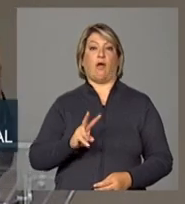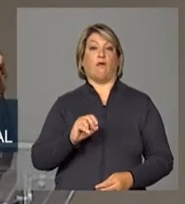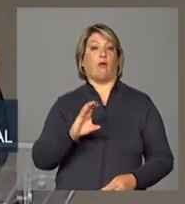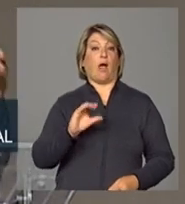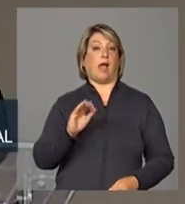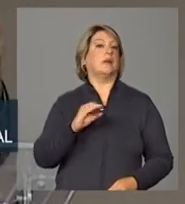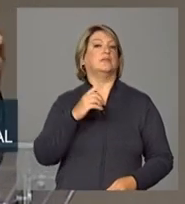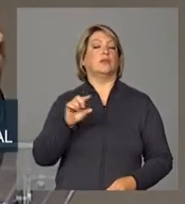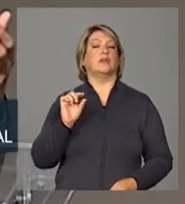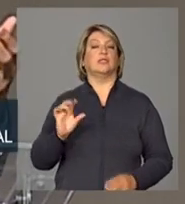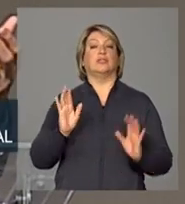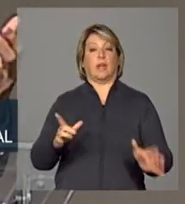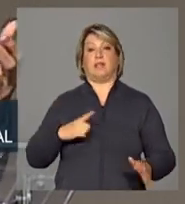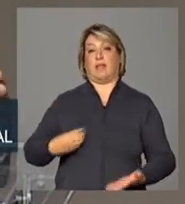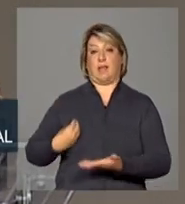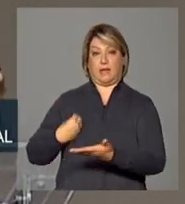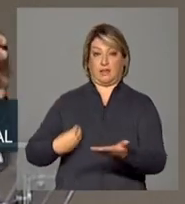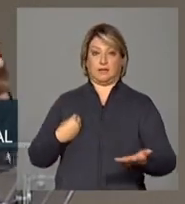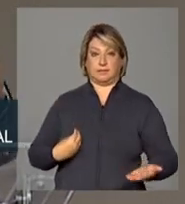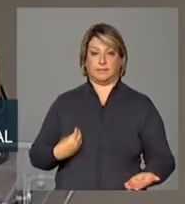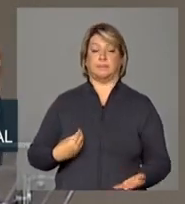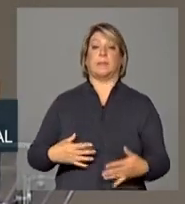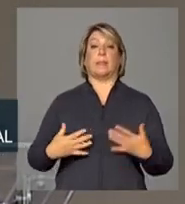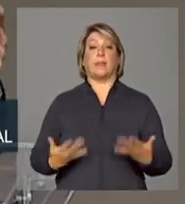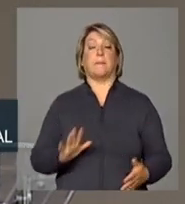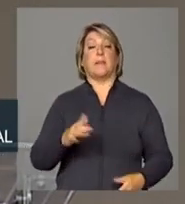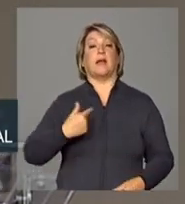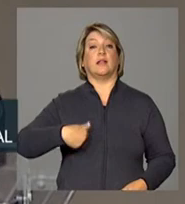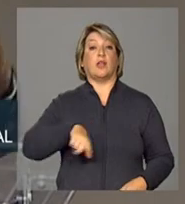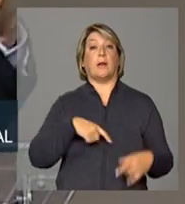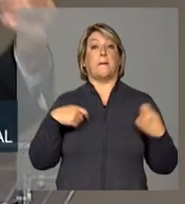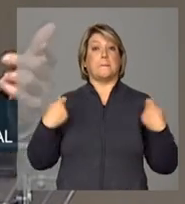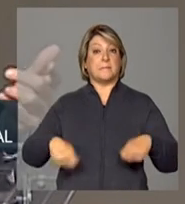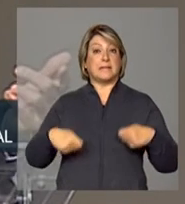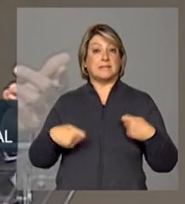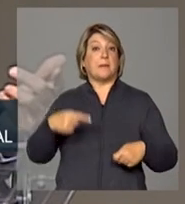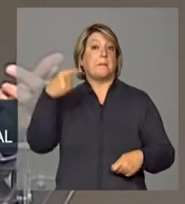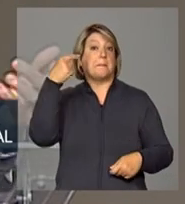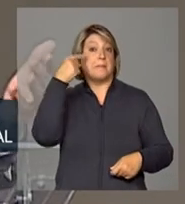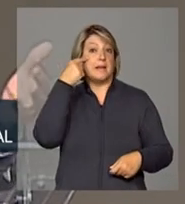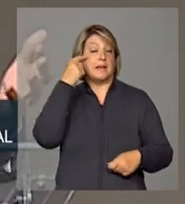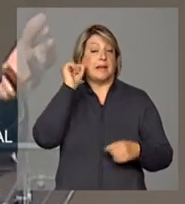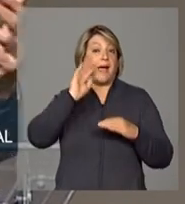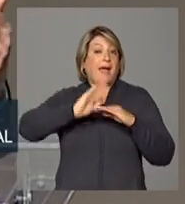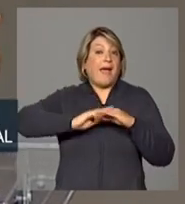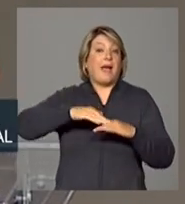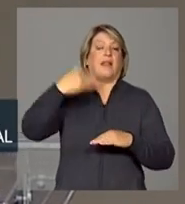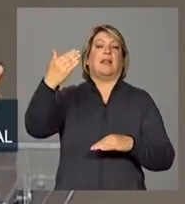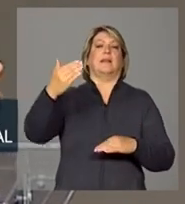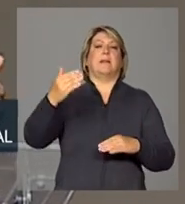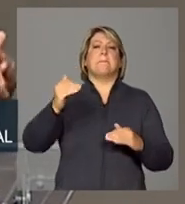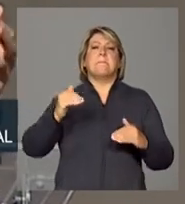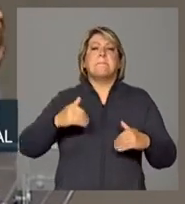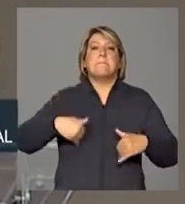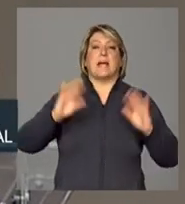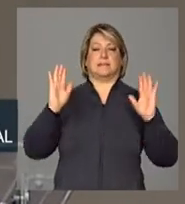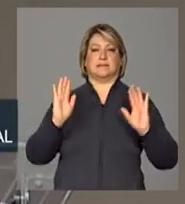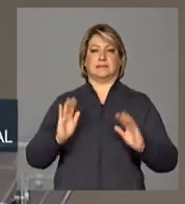já existentes mas nós temos que pensar além delas é preciso